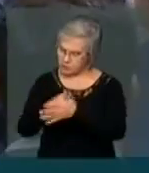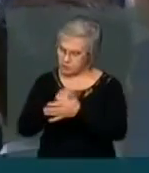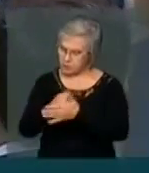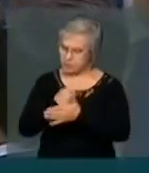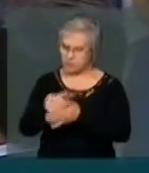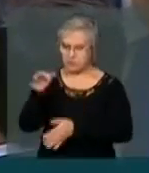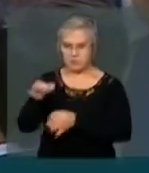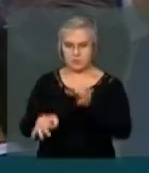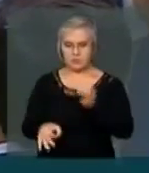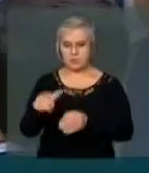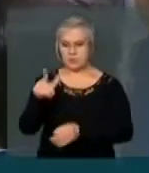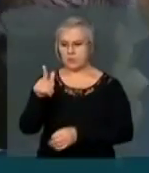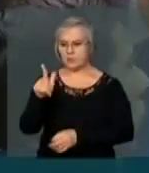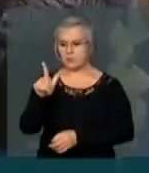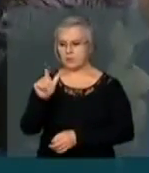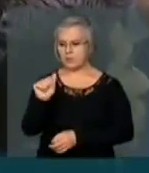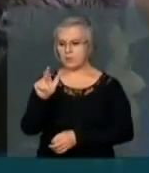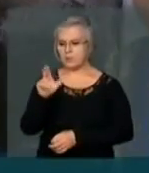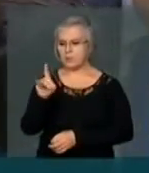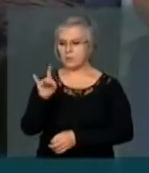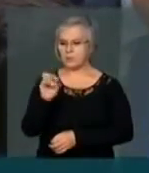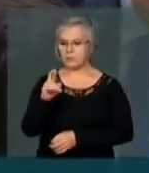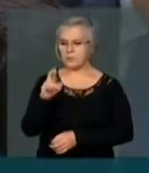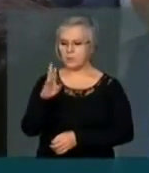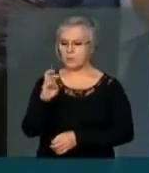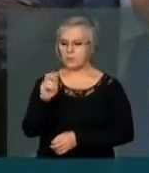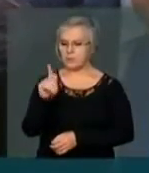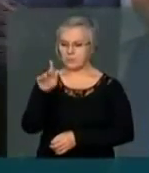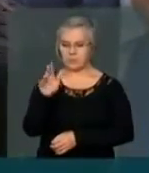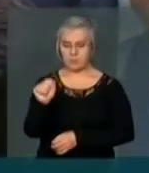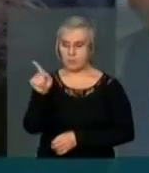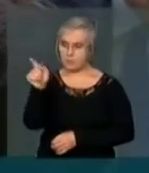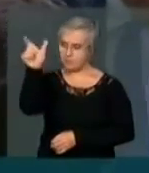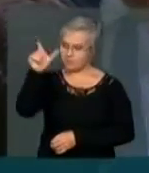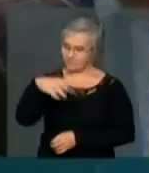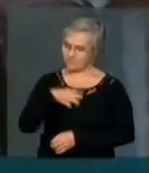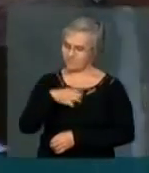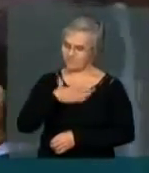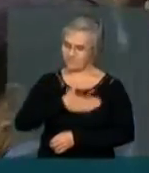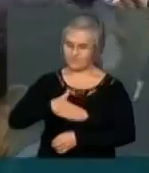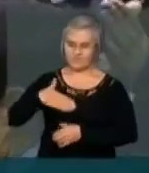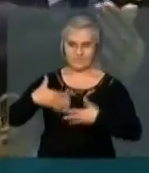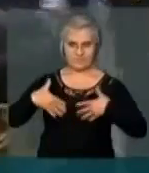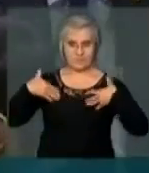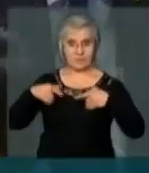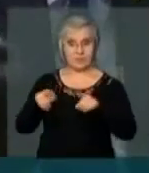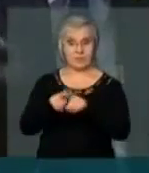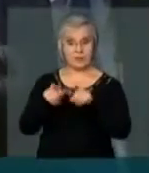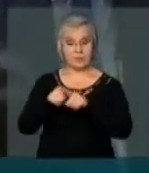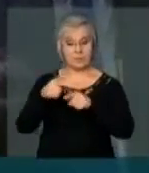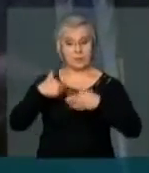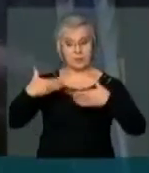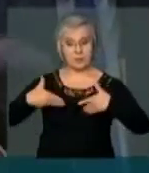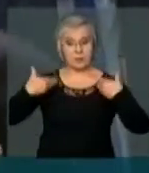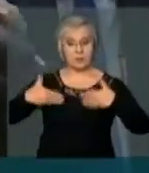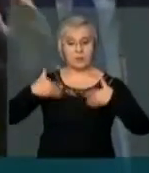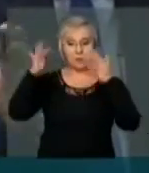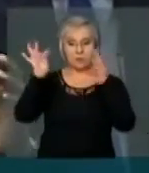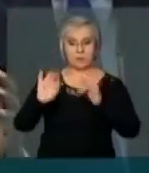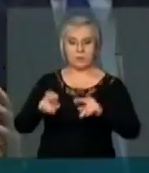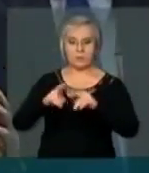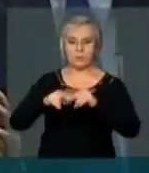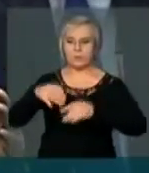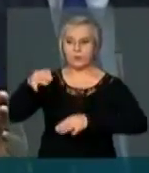querido Glauber Braga. Dizer que ele nos honra. Segundo, meu regozijo também pela